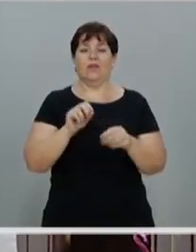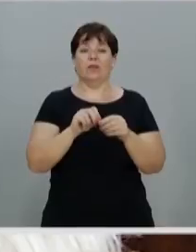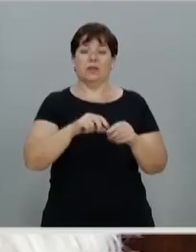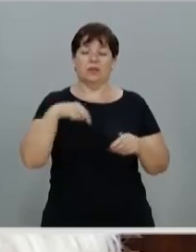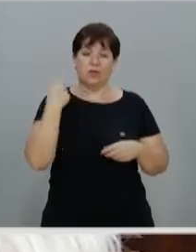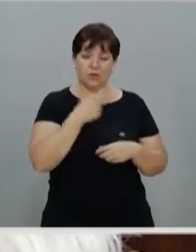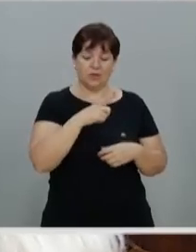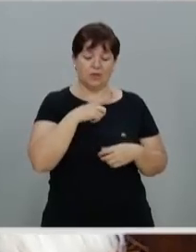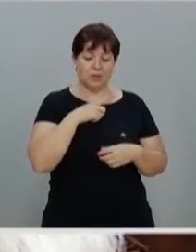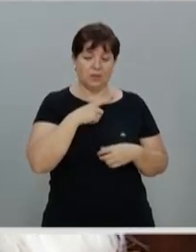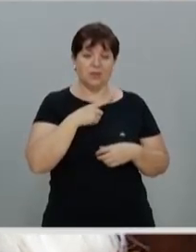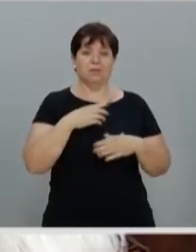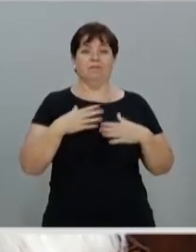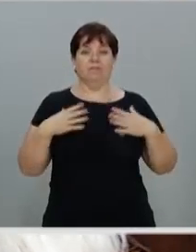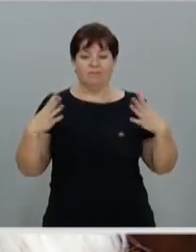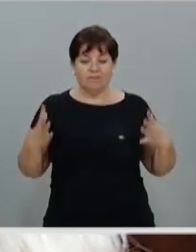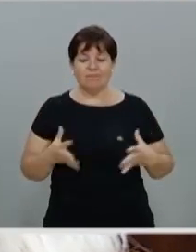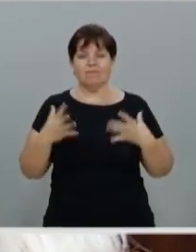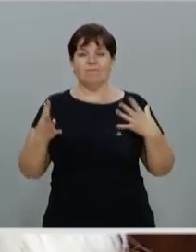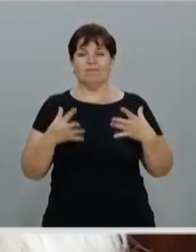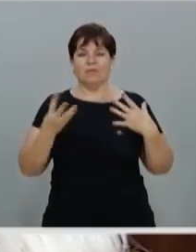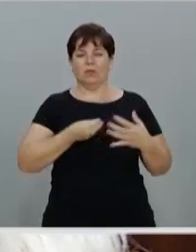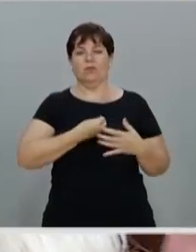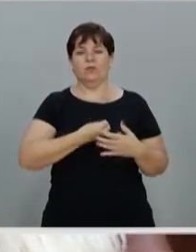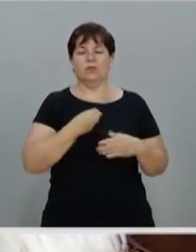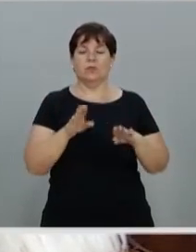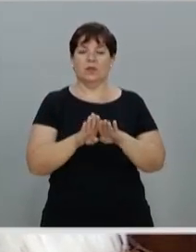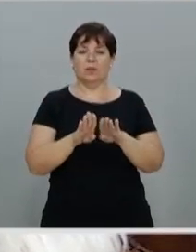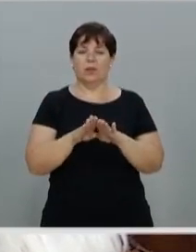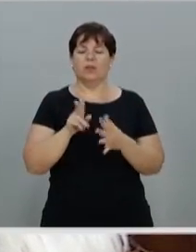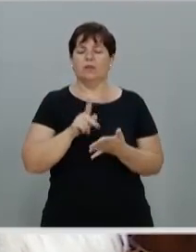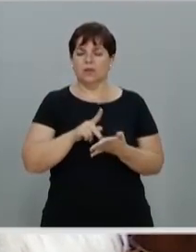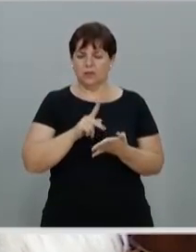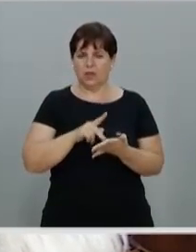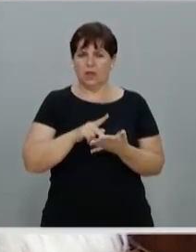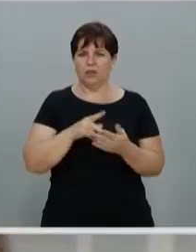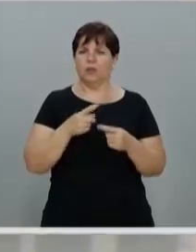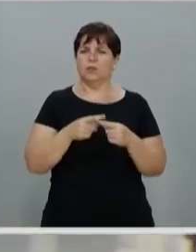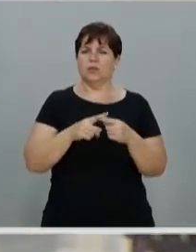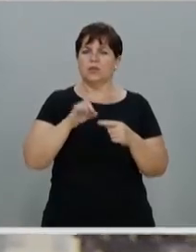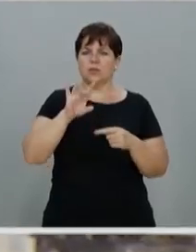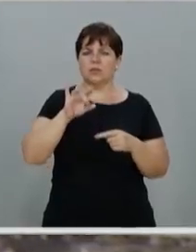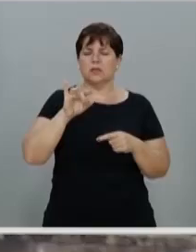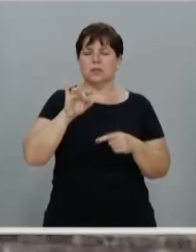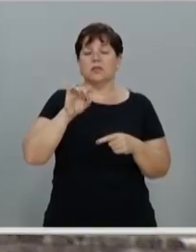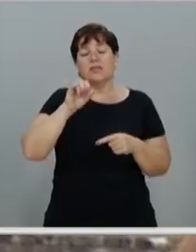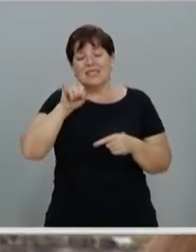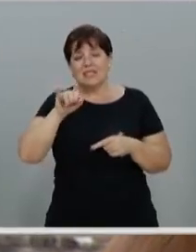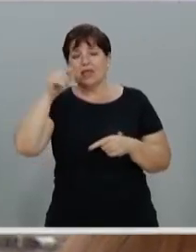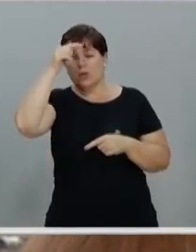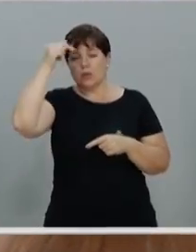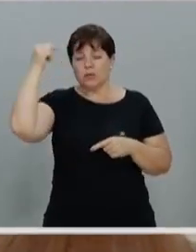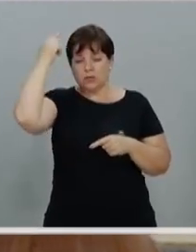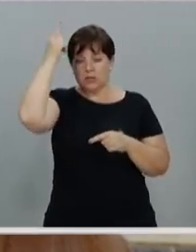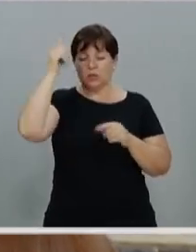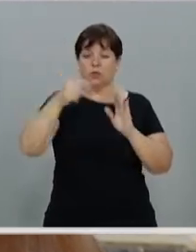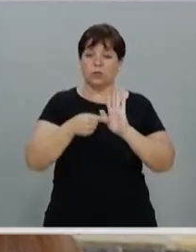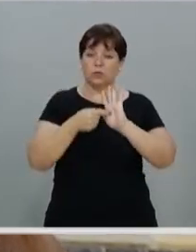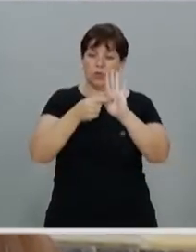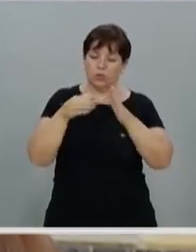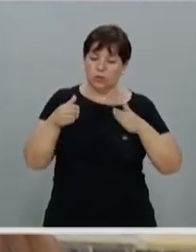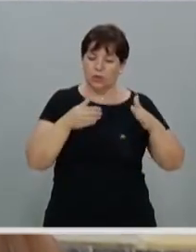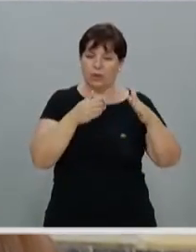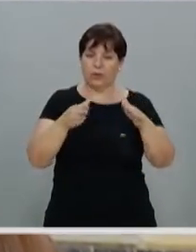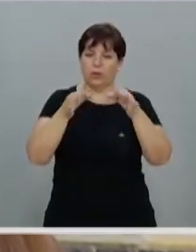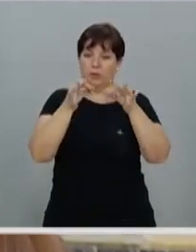nós, para vivermos também essa realidade. Se os santos são intercessores, né? Que apontam para nós um caminho de perfeição